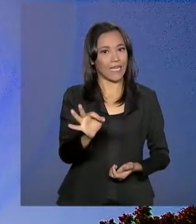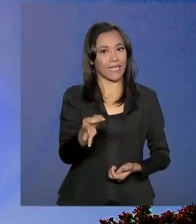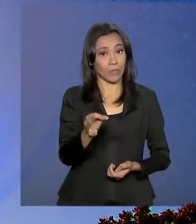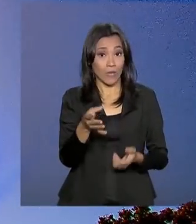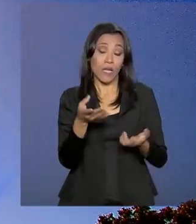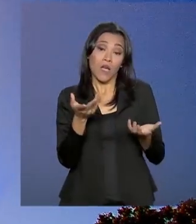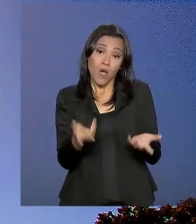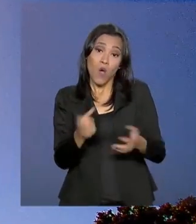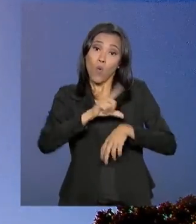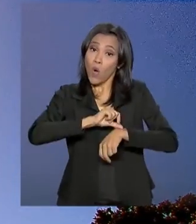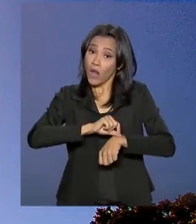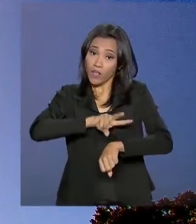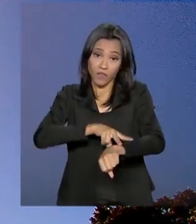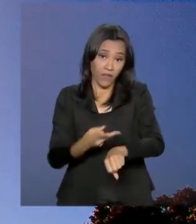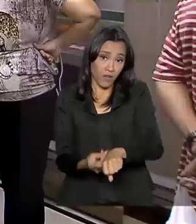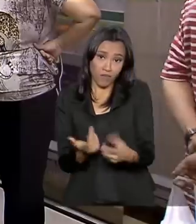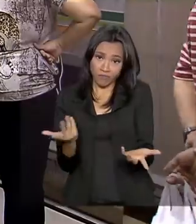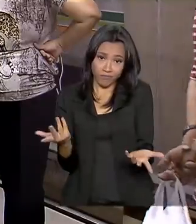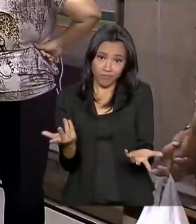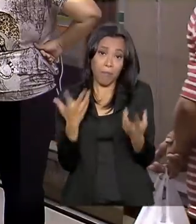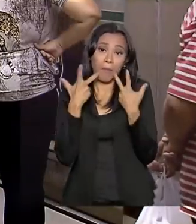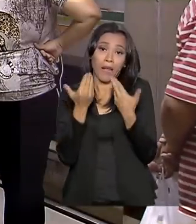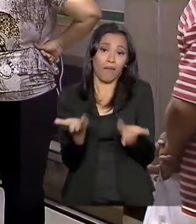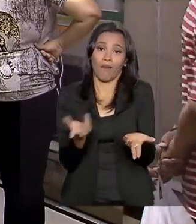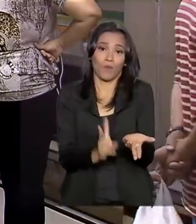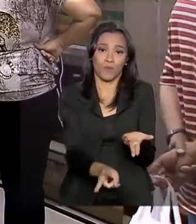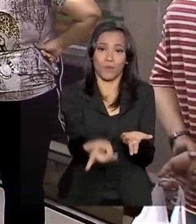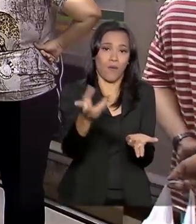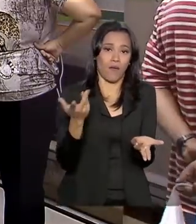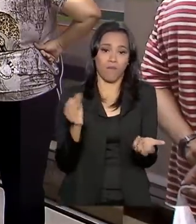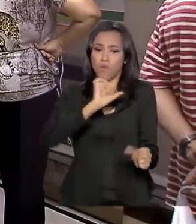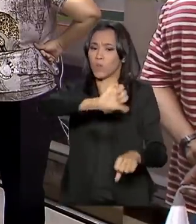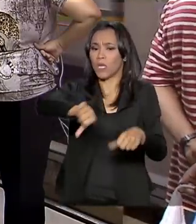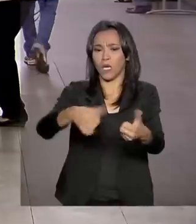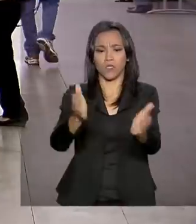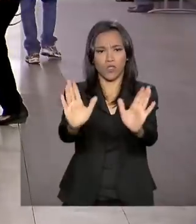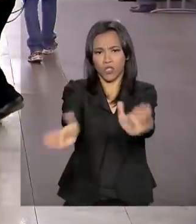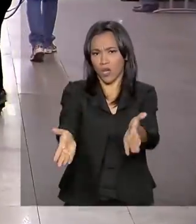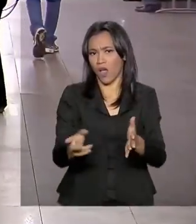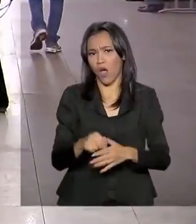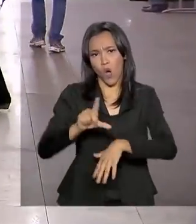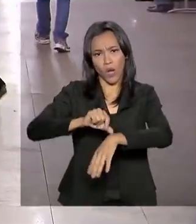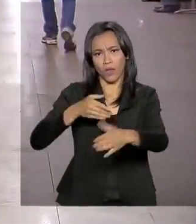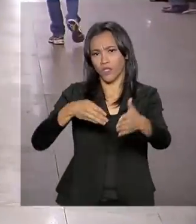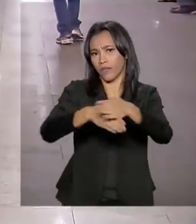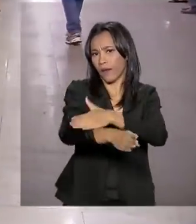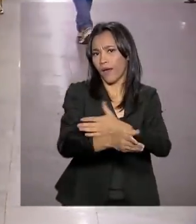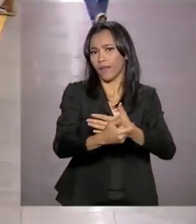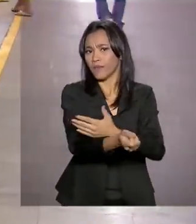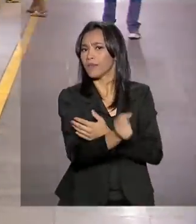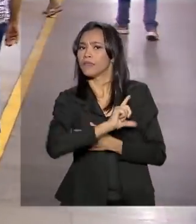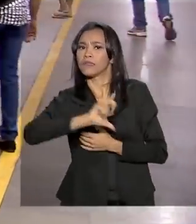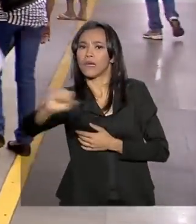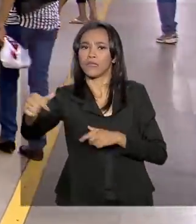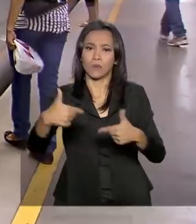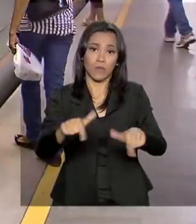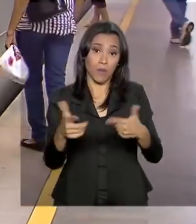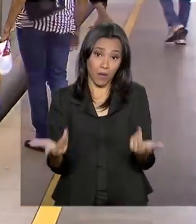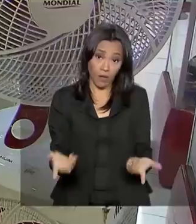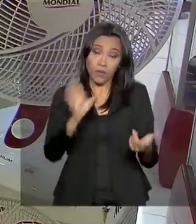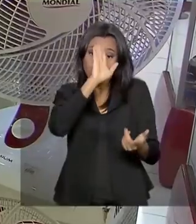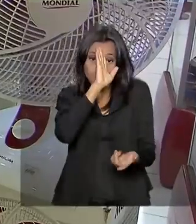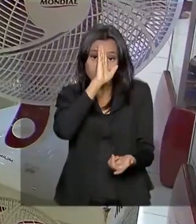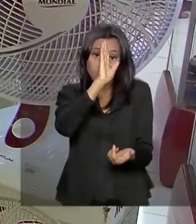técnico, o horário de verão não faz mais sentido. As mudanças na sociedade, nos horários de entrada e saída do trabalho e, principalmente,